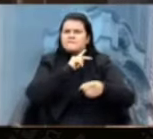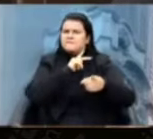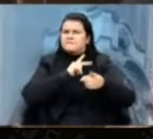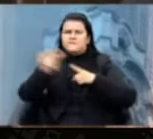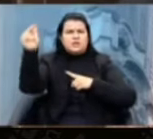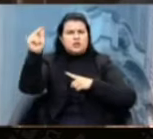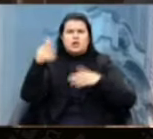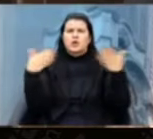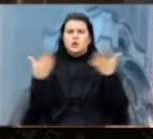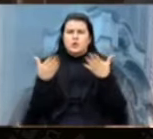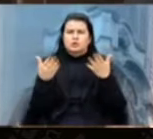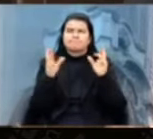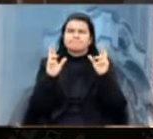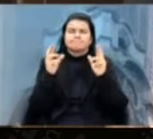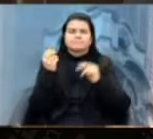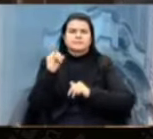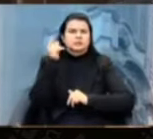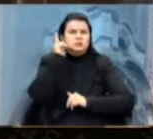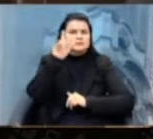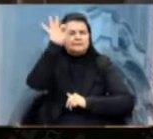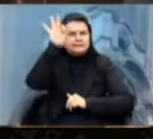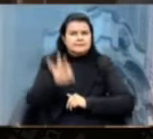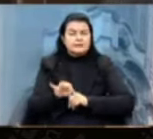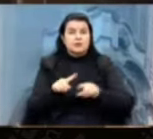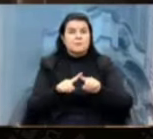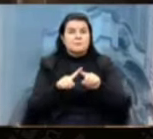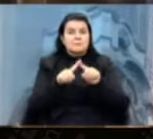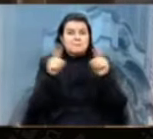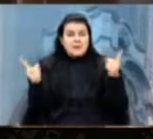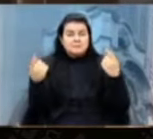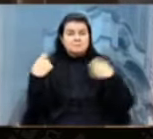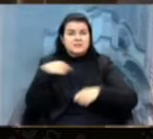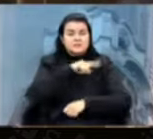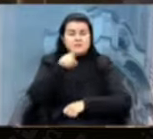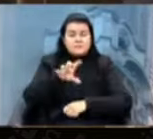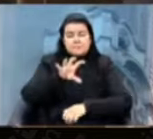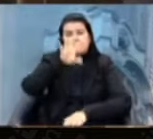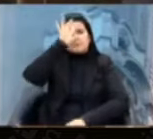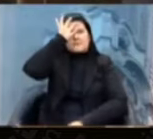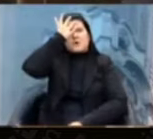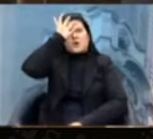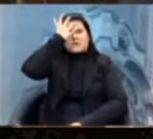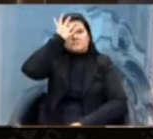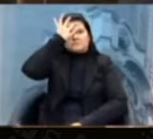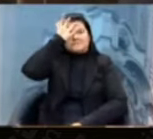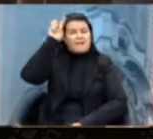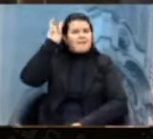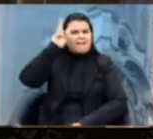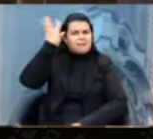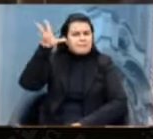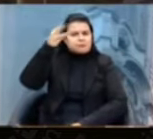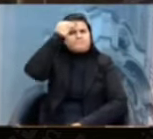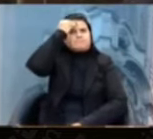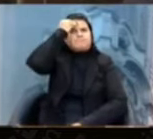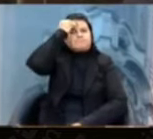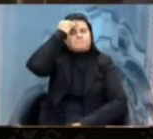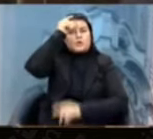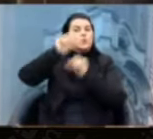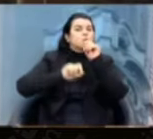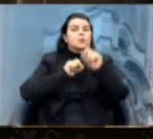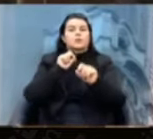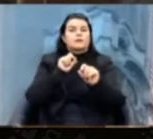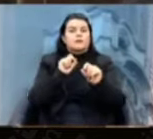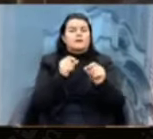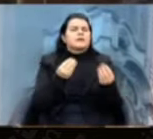hoje, se tudo der certo. Mas que fique de memória, que fique de lembrança, como está acontecendo